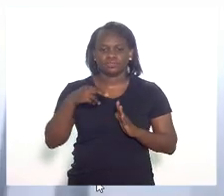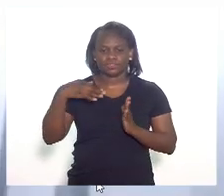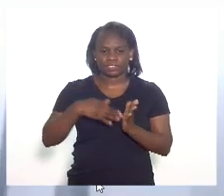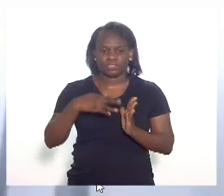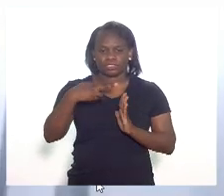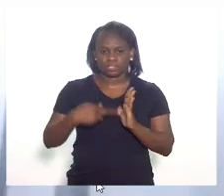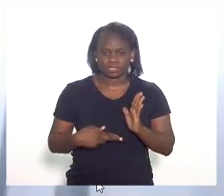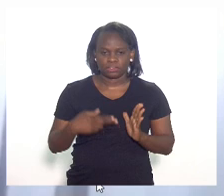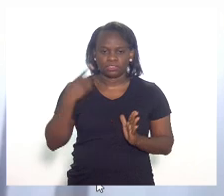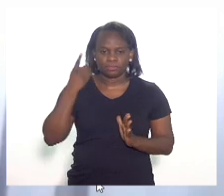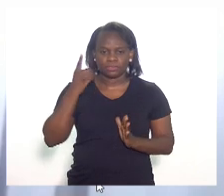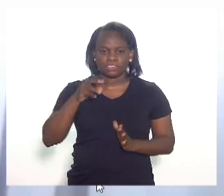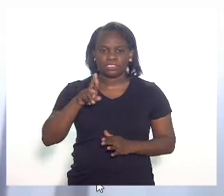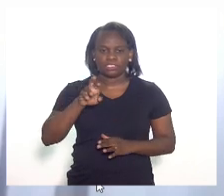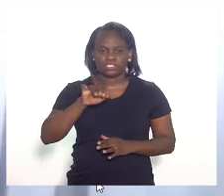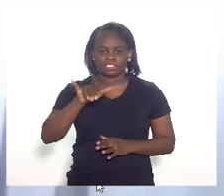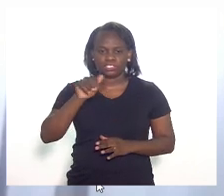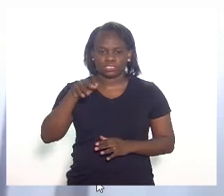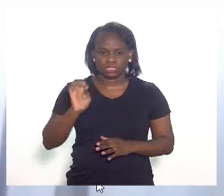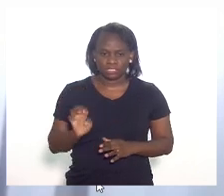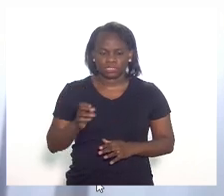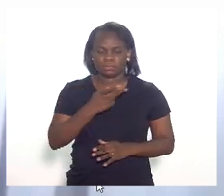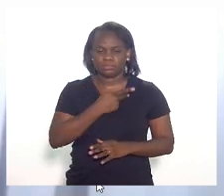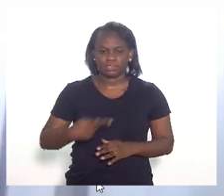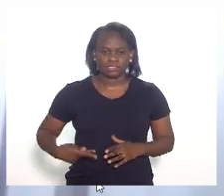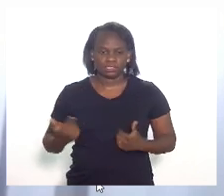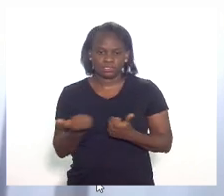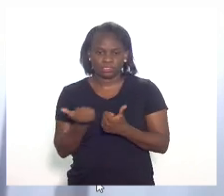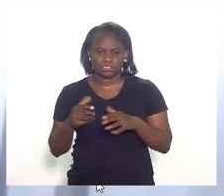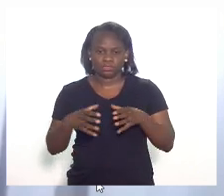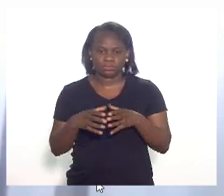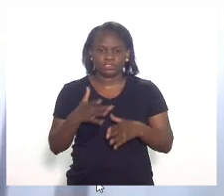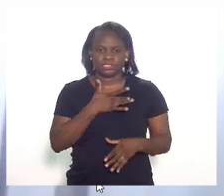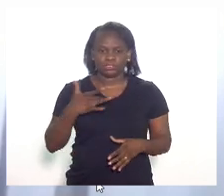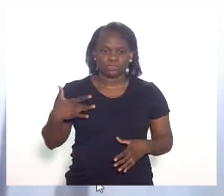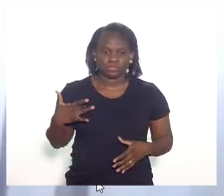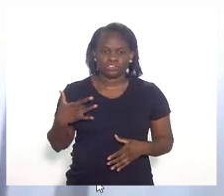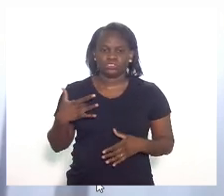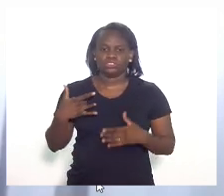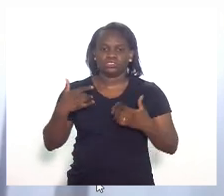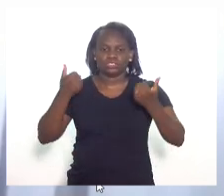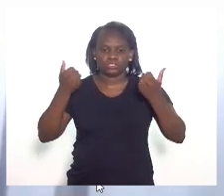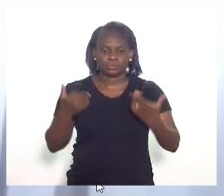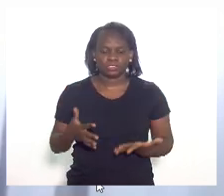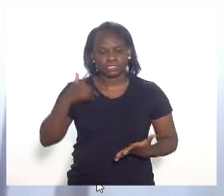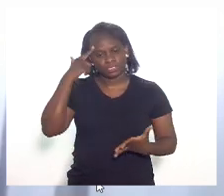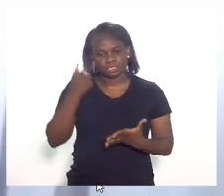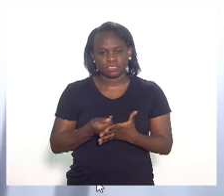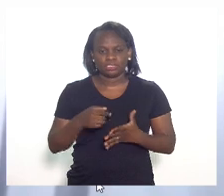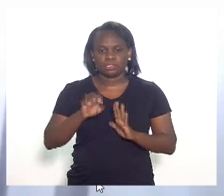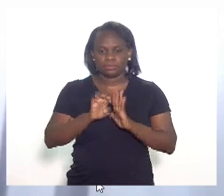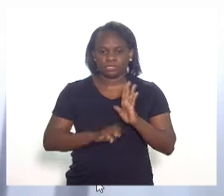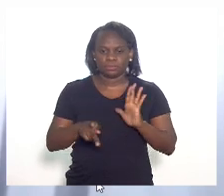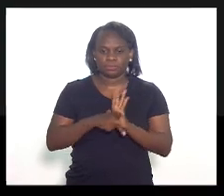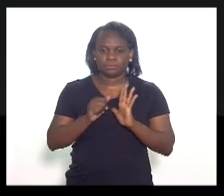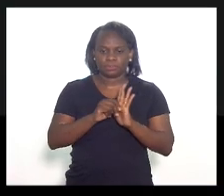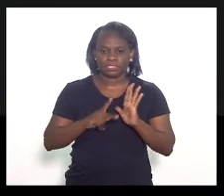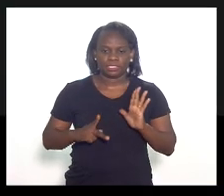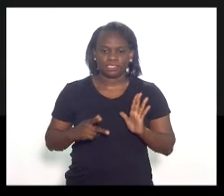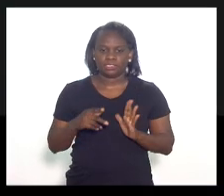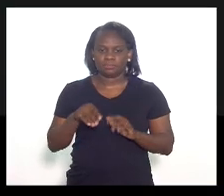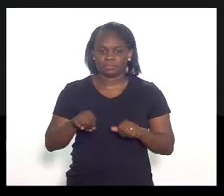designo a deputada enfermeira Rejane, vice-presidente da Comissão de Saúde, para oferecer o parecer às emendas de plenário.